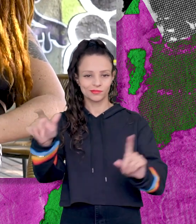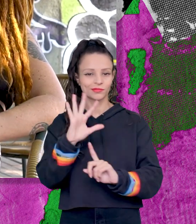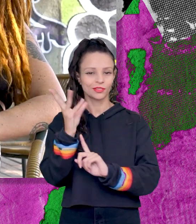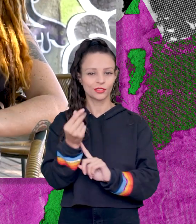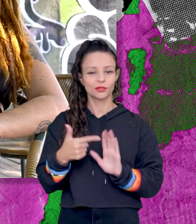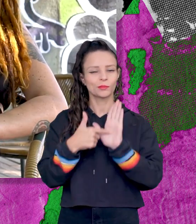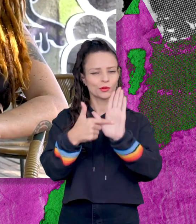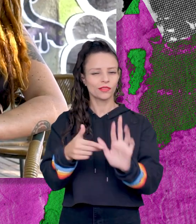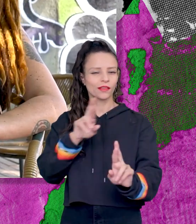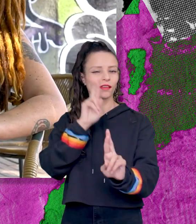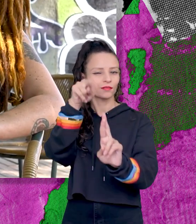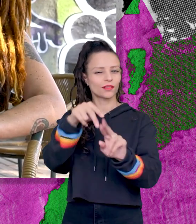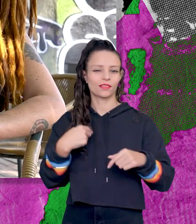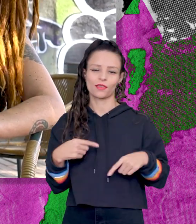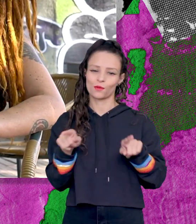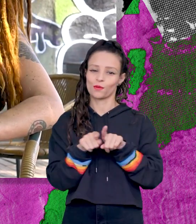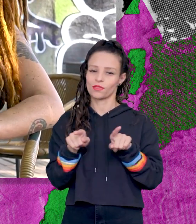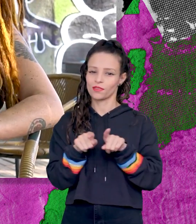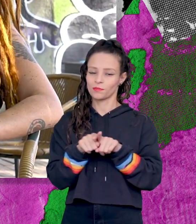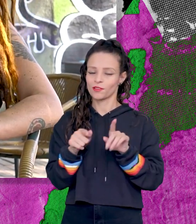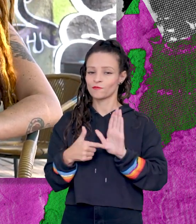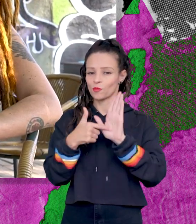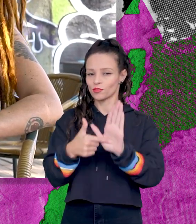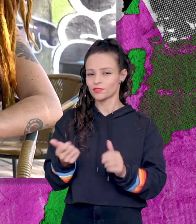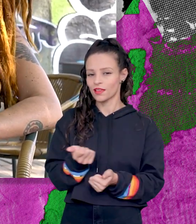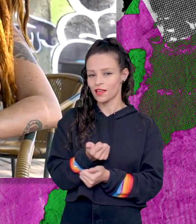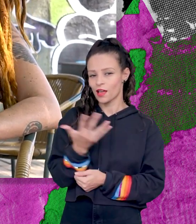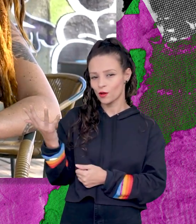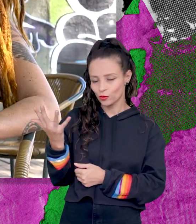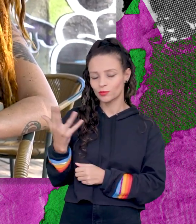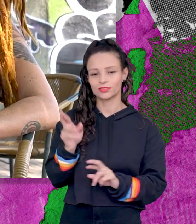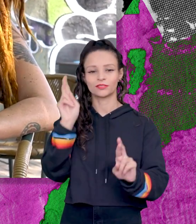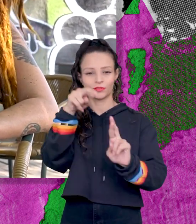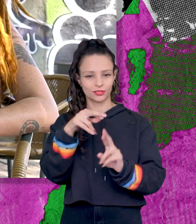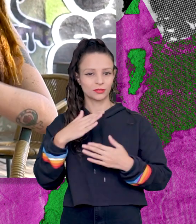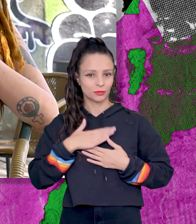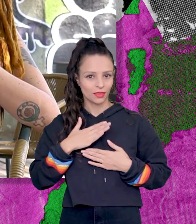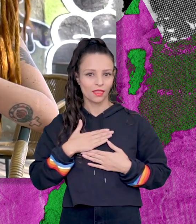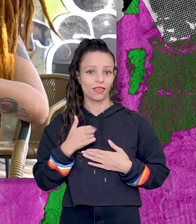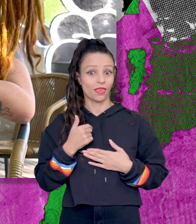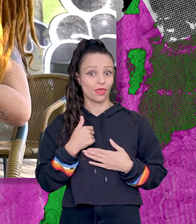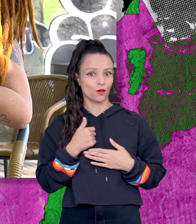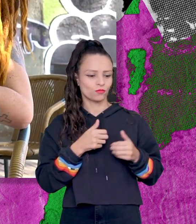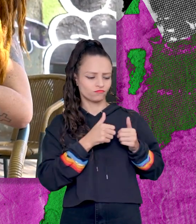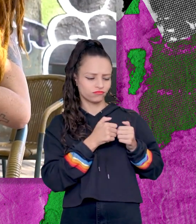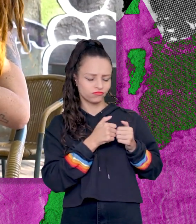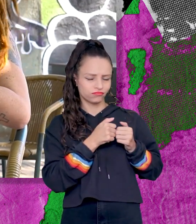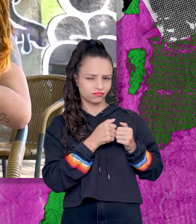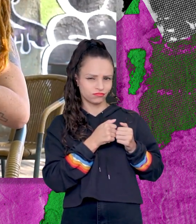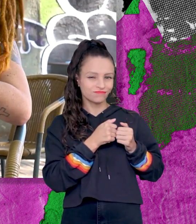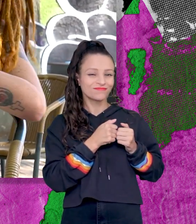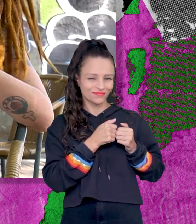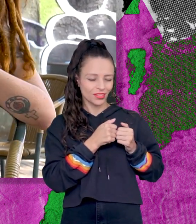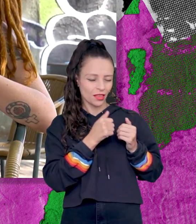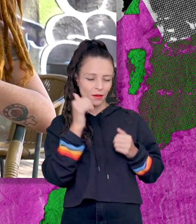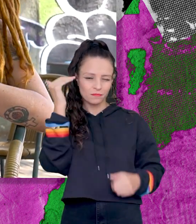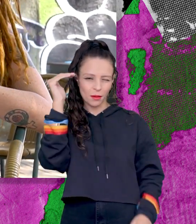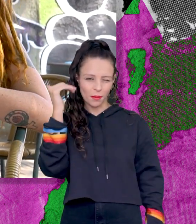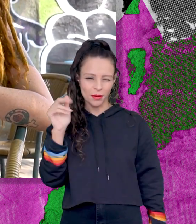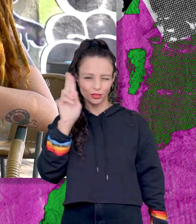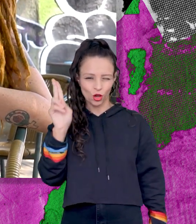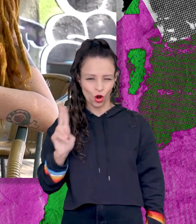trouxeram uma referência, então eu trouxe algumas referências minhas. Eu até anotei aqui porque é muita coisa para